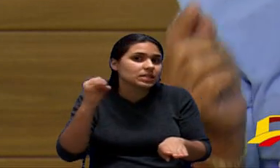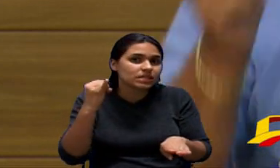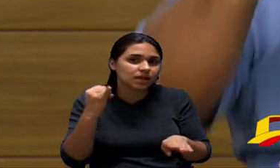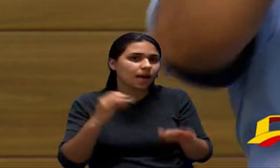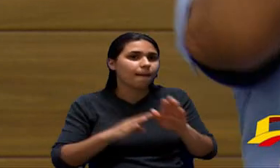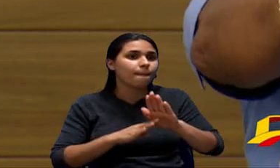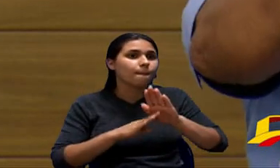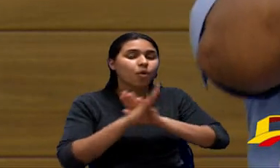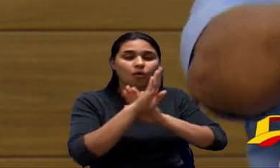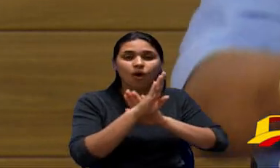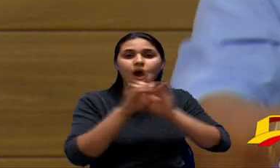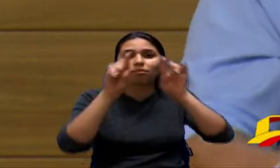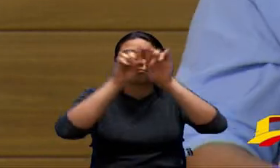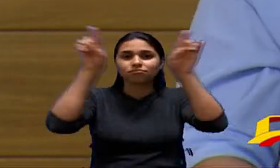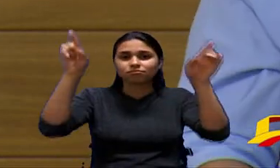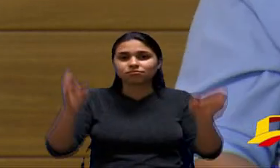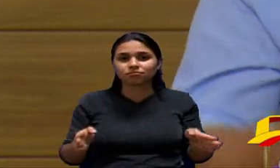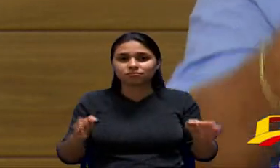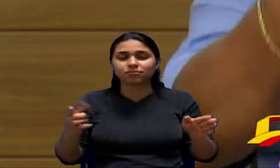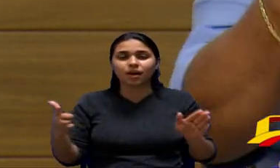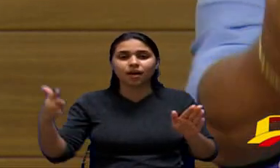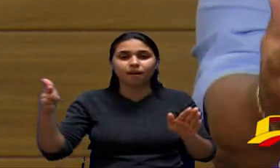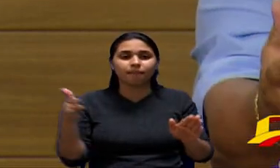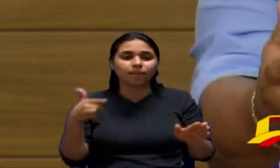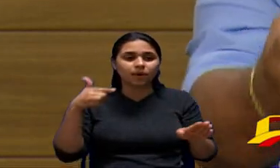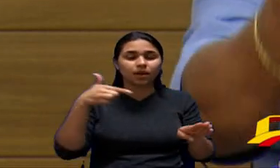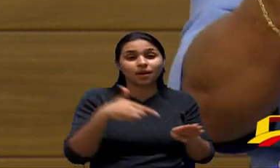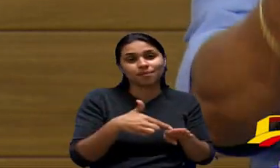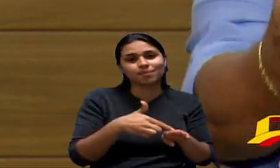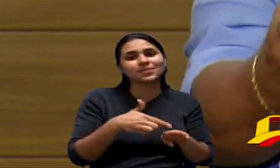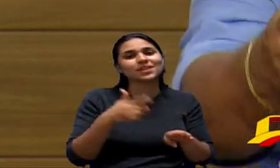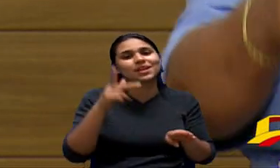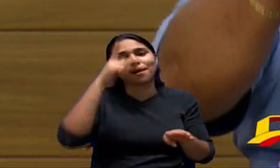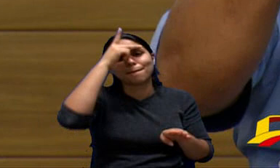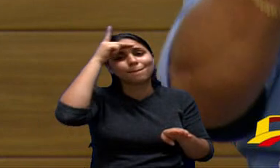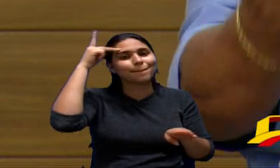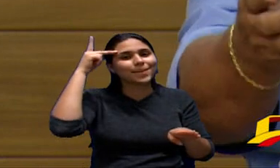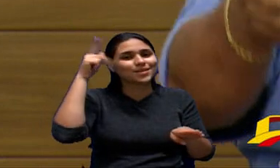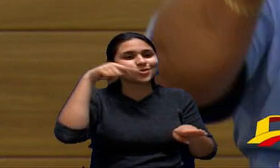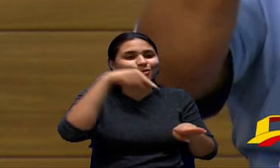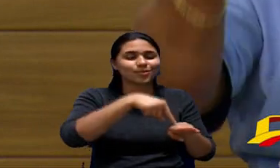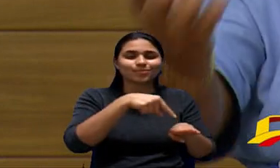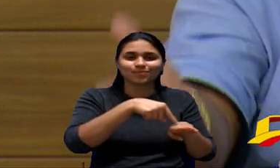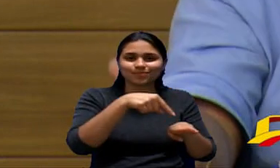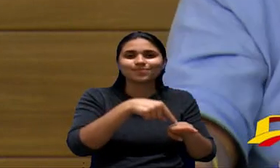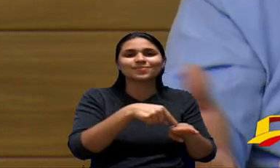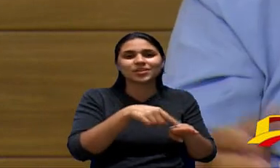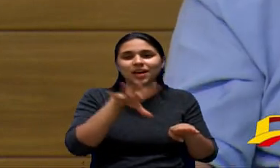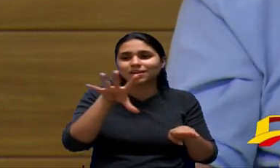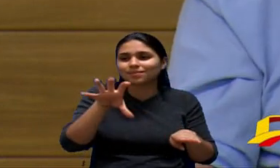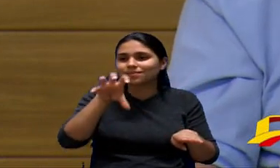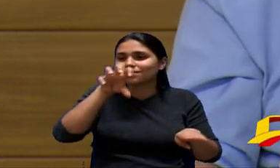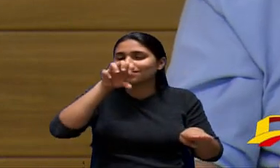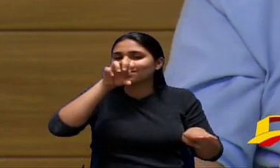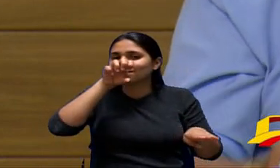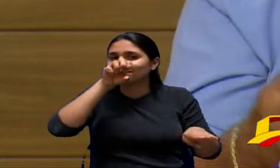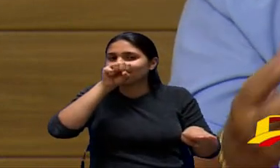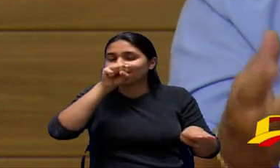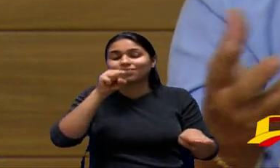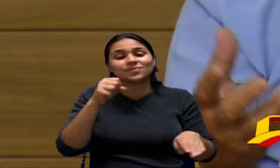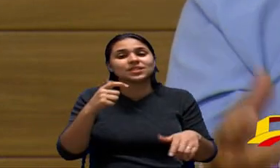isso vai ser passado para o usuário quem vai ter que inalar isso aí é o usuário que não tem prática não tem absolutamente